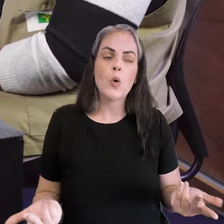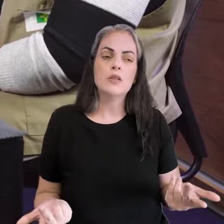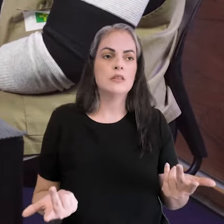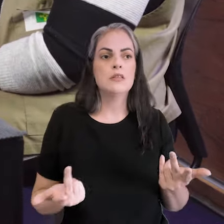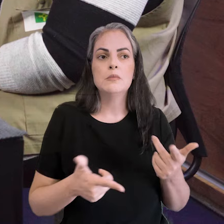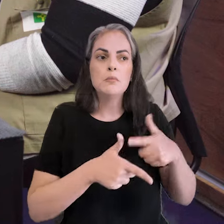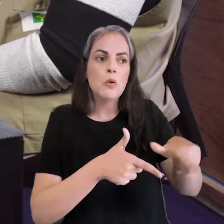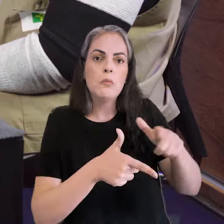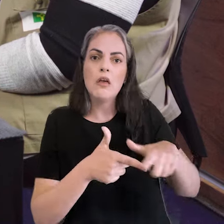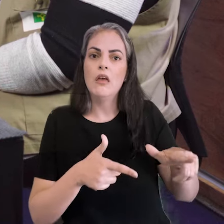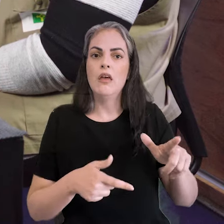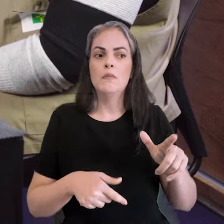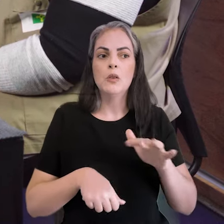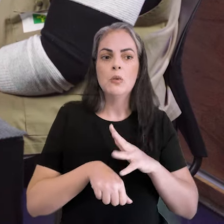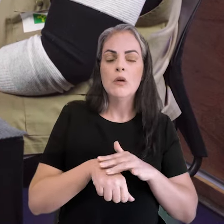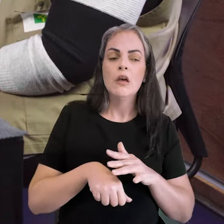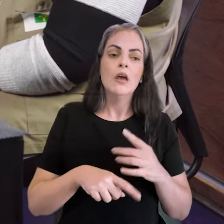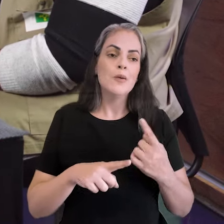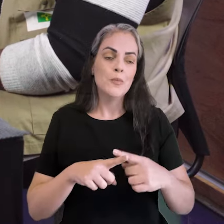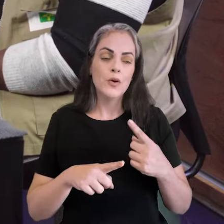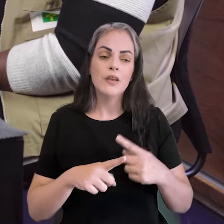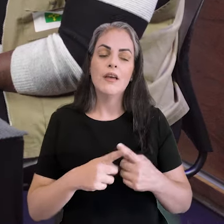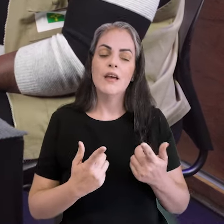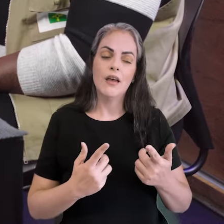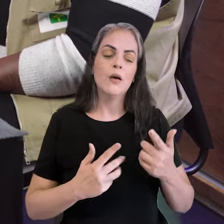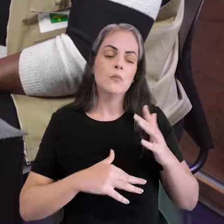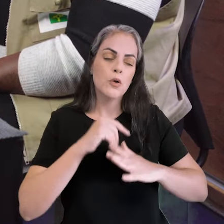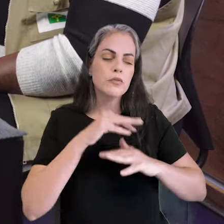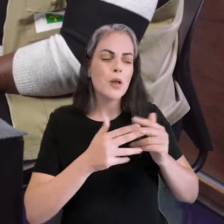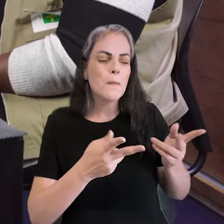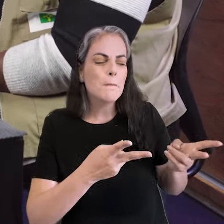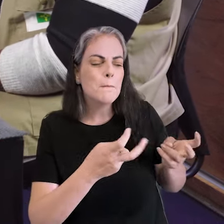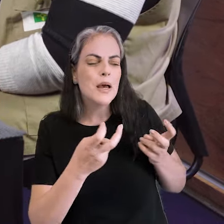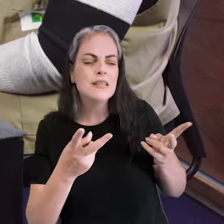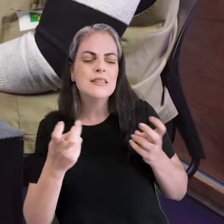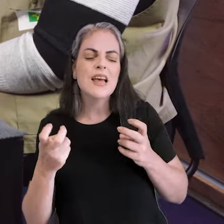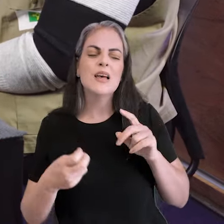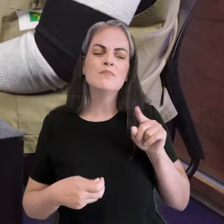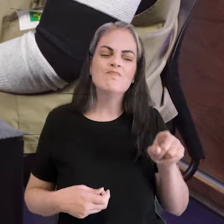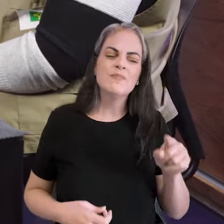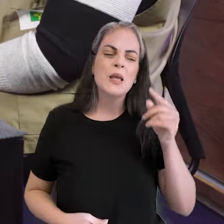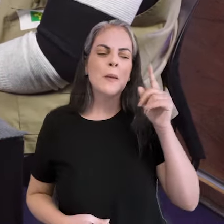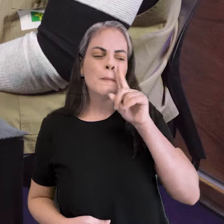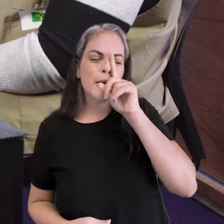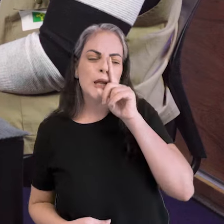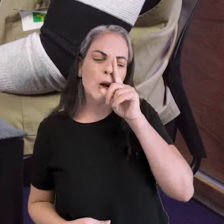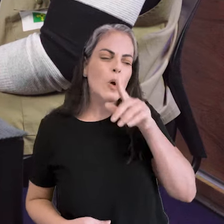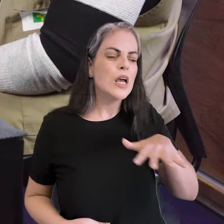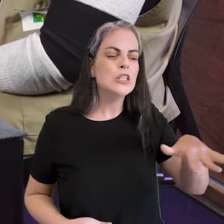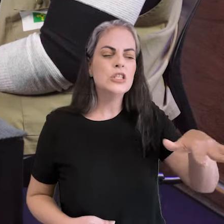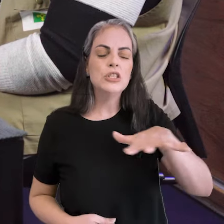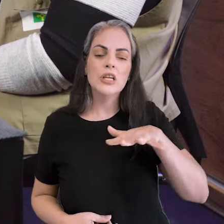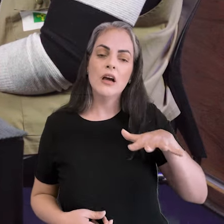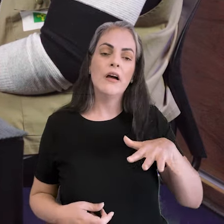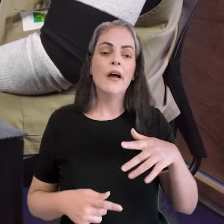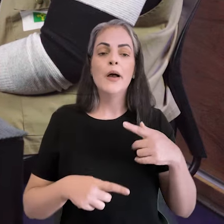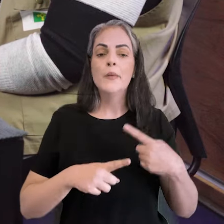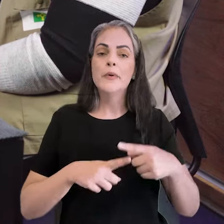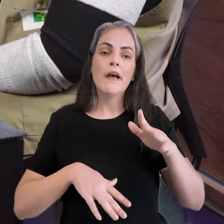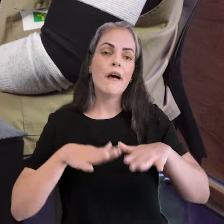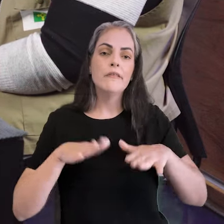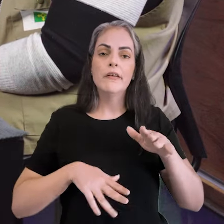Porque, também, os agentes conseguem perceber essas condições, esses determinantes de saúde dentro do território, que, muitas vezes, são